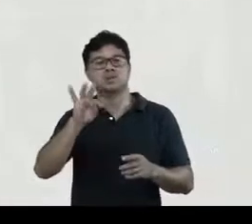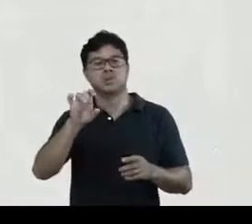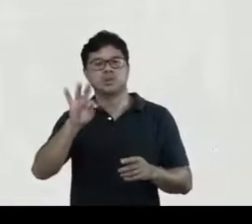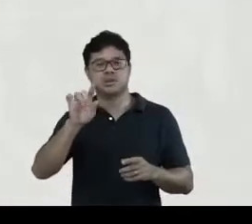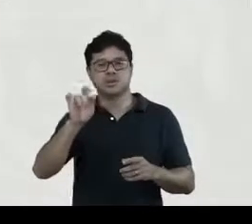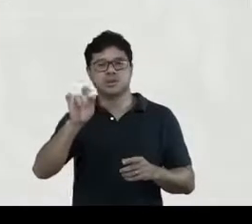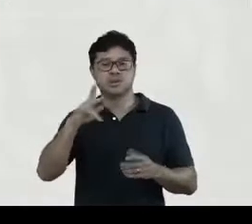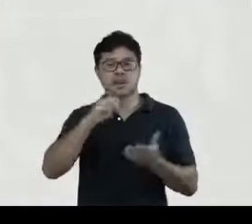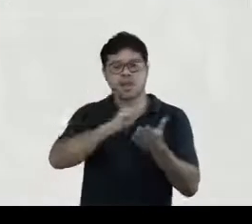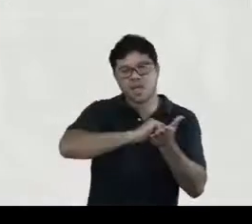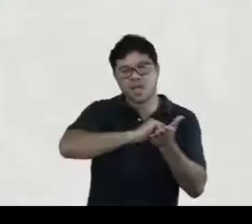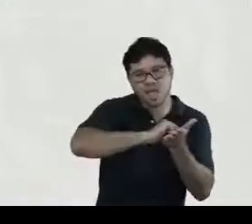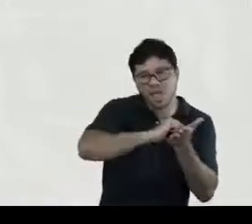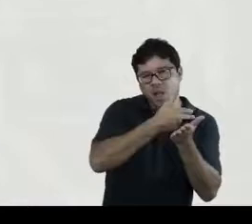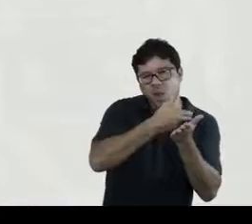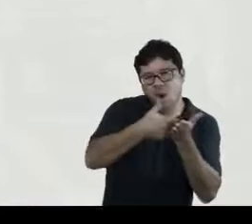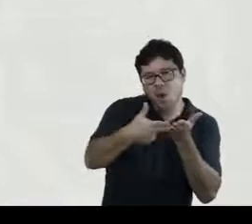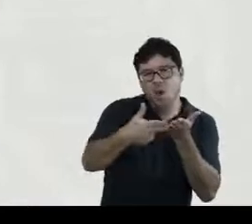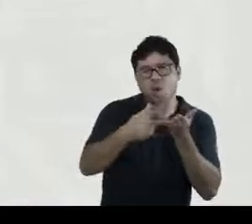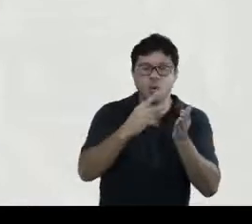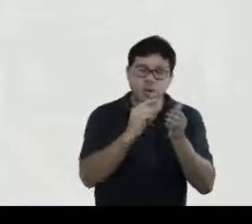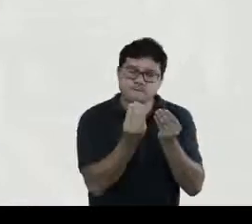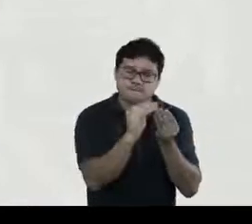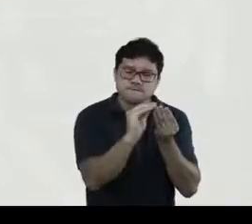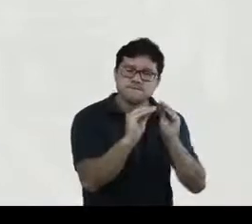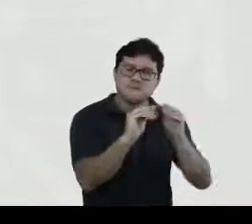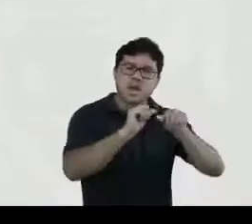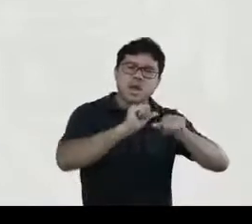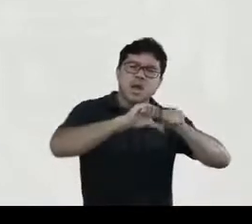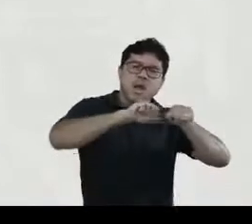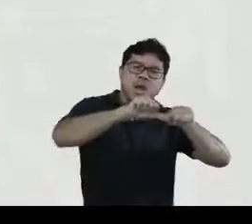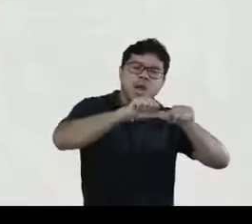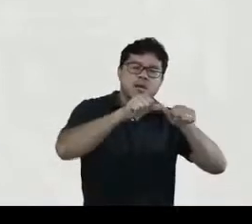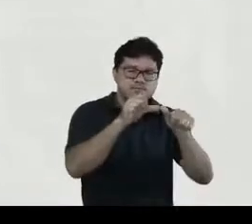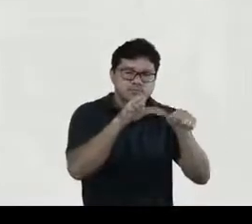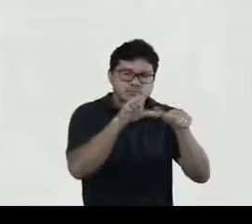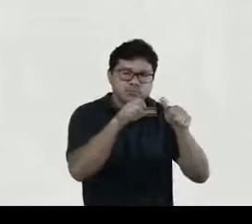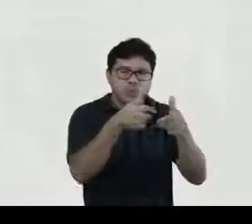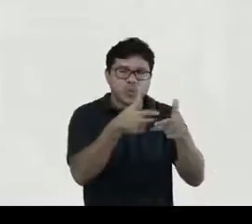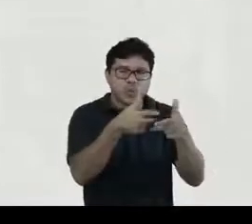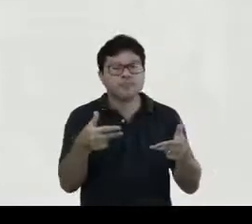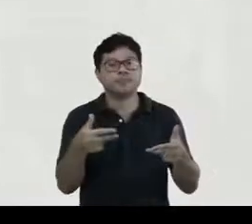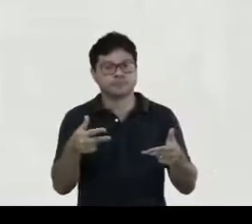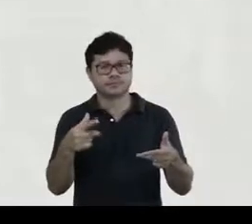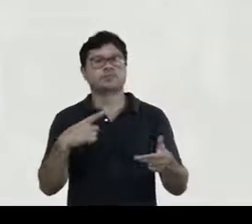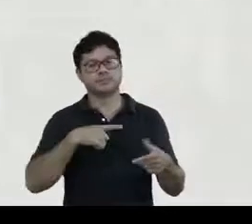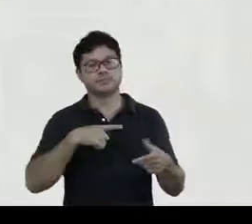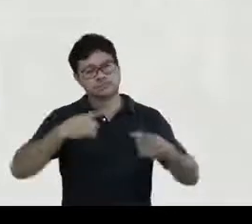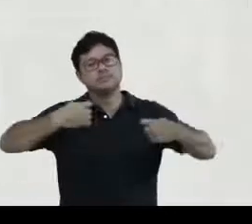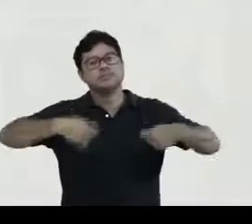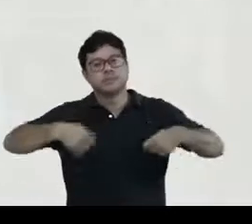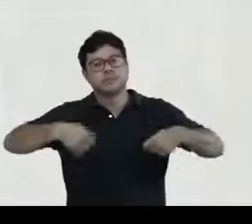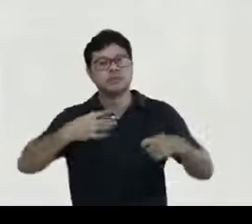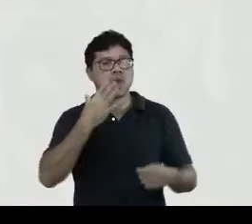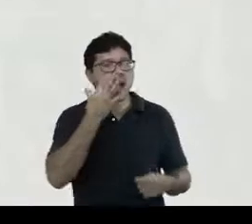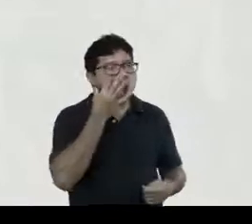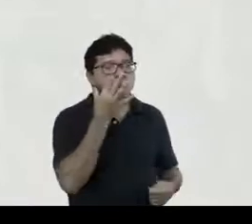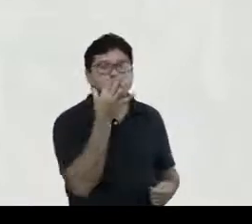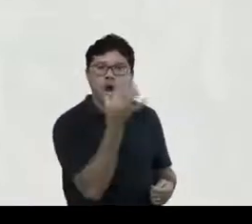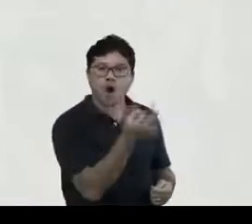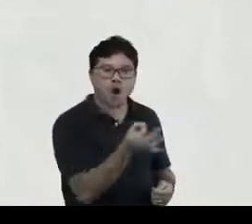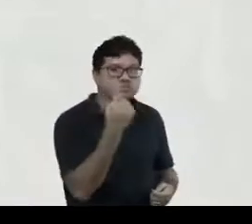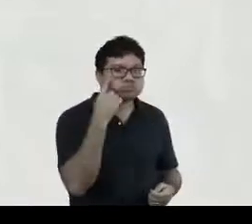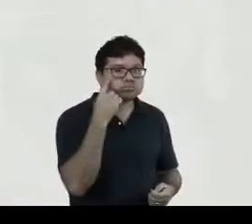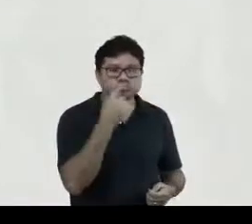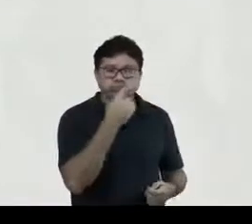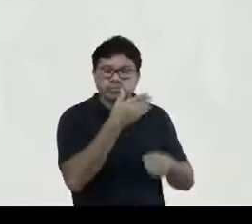né apagando alguma coisa ou modificando né então tem que realmente ter esse olhar mais